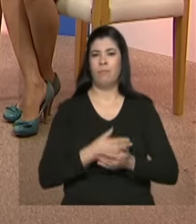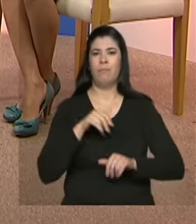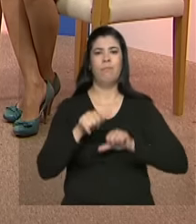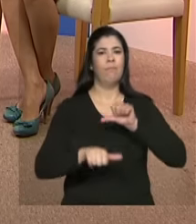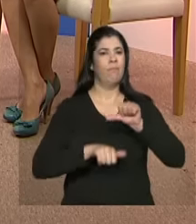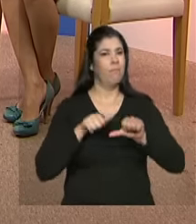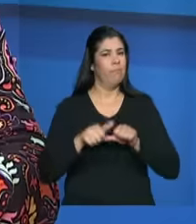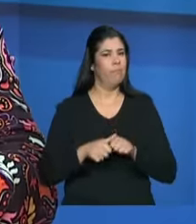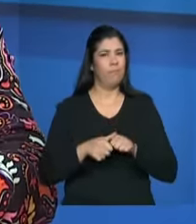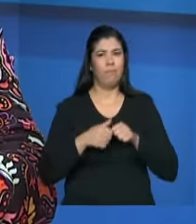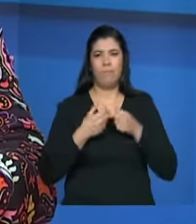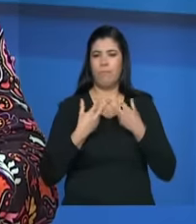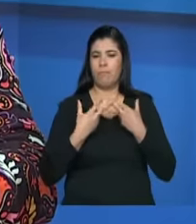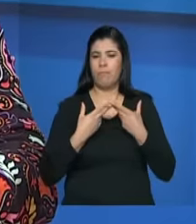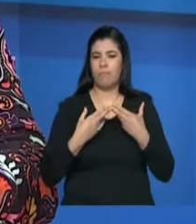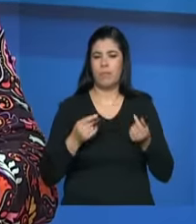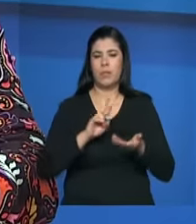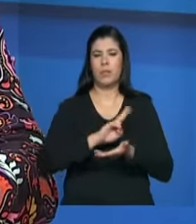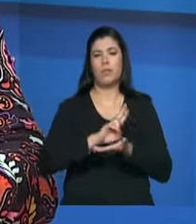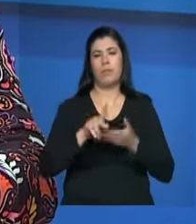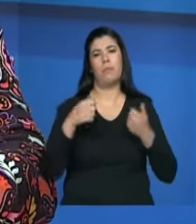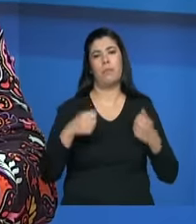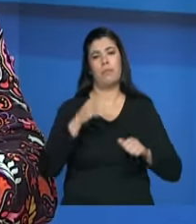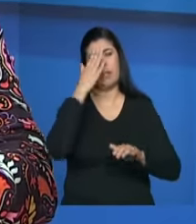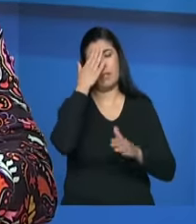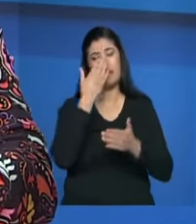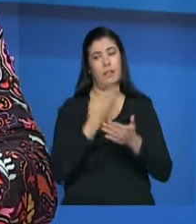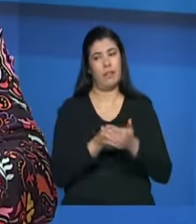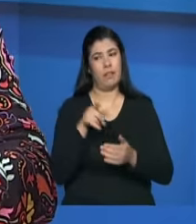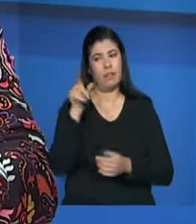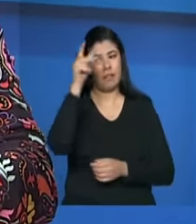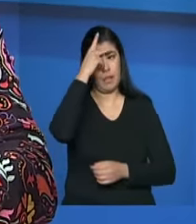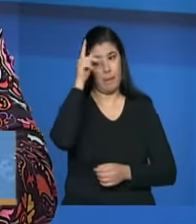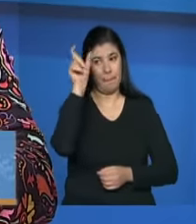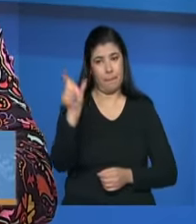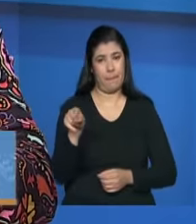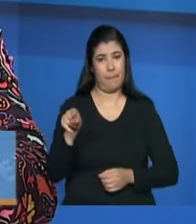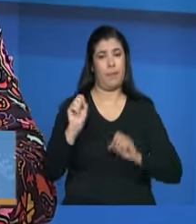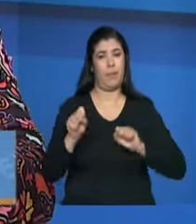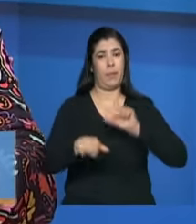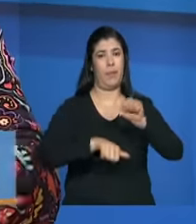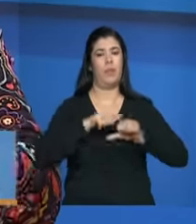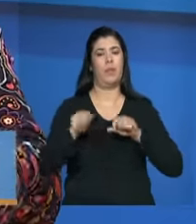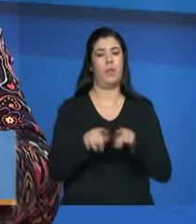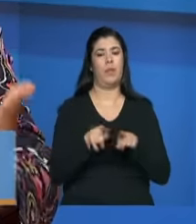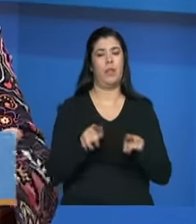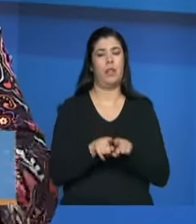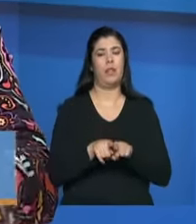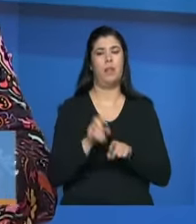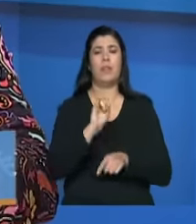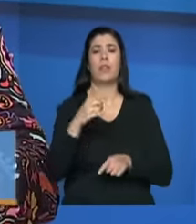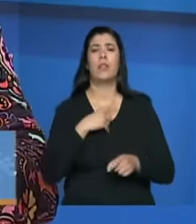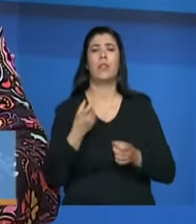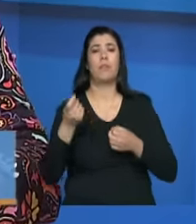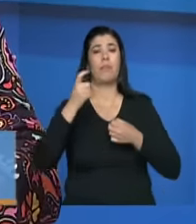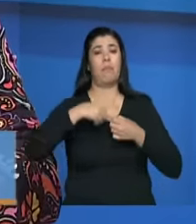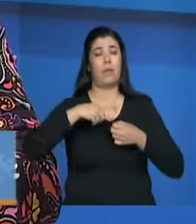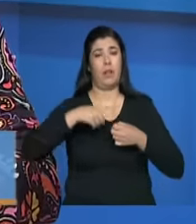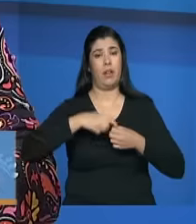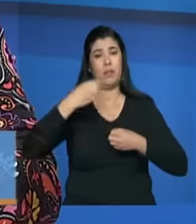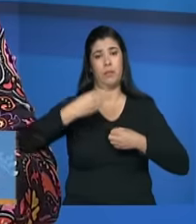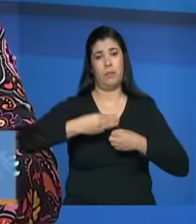mas nós temos que acreditar na mudança então assim essas pactuações elas permitem a expansão dos serviços